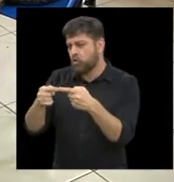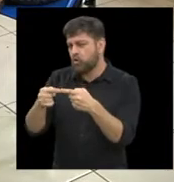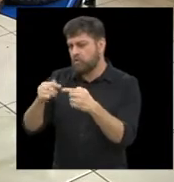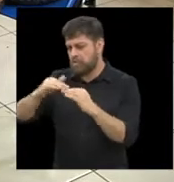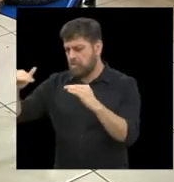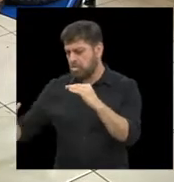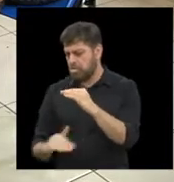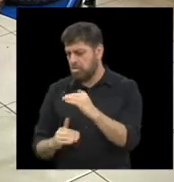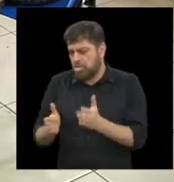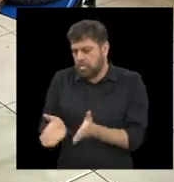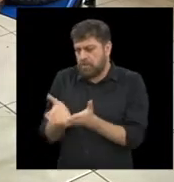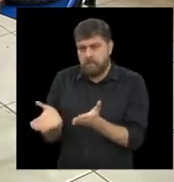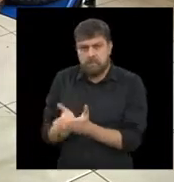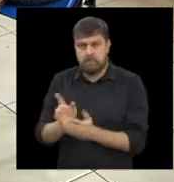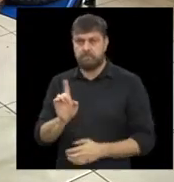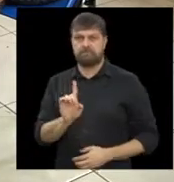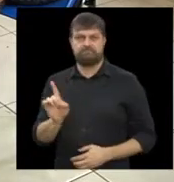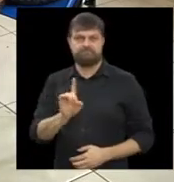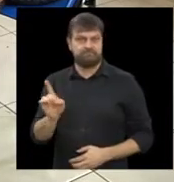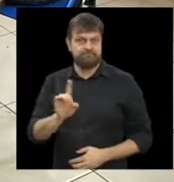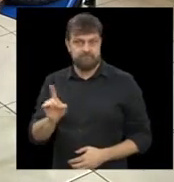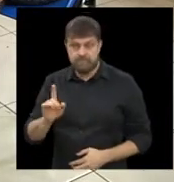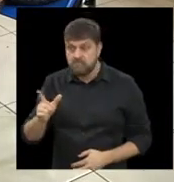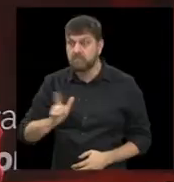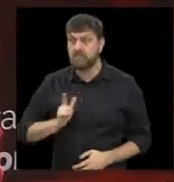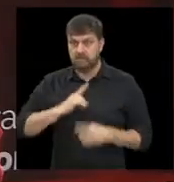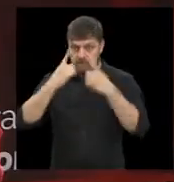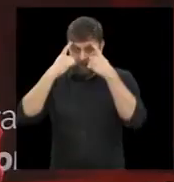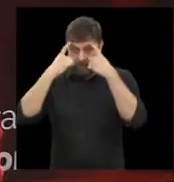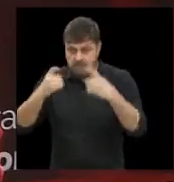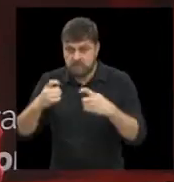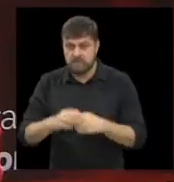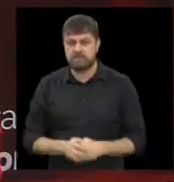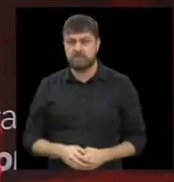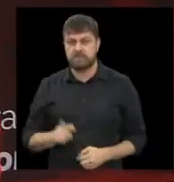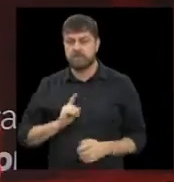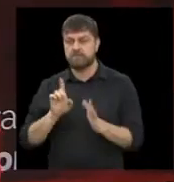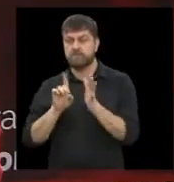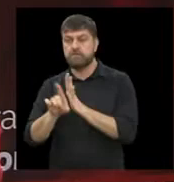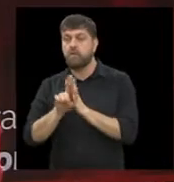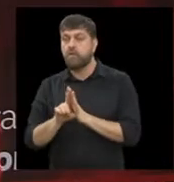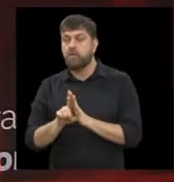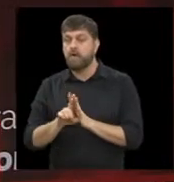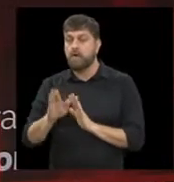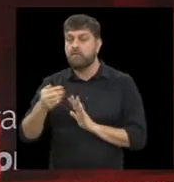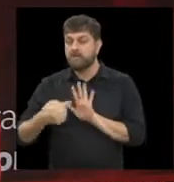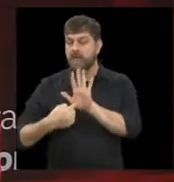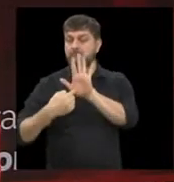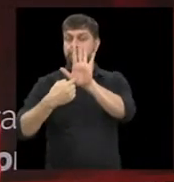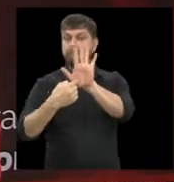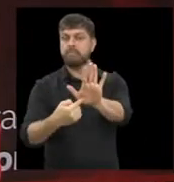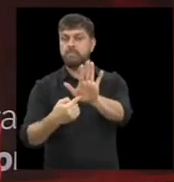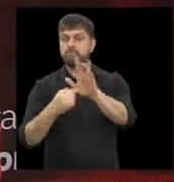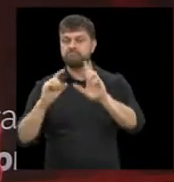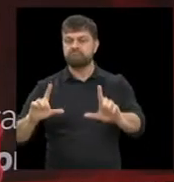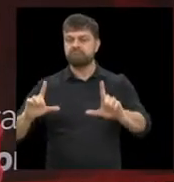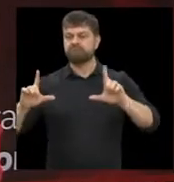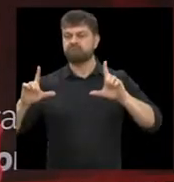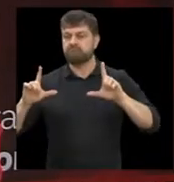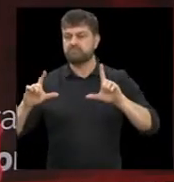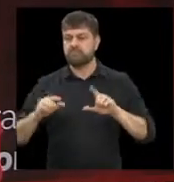classe baixa, não. A questão é o quanto se é mostrado, o quanto se é dito, o quanto